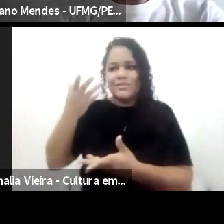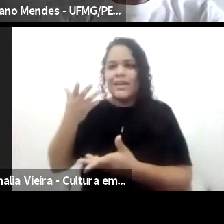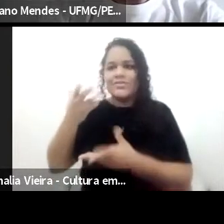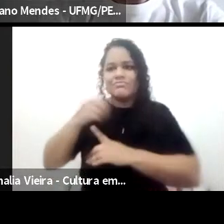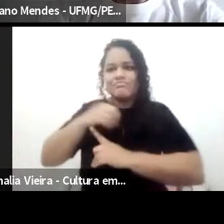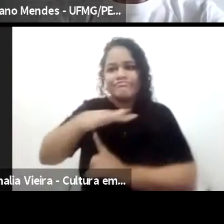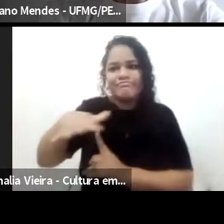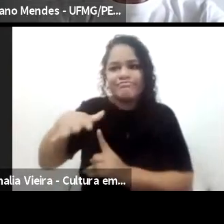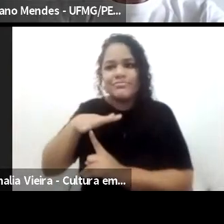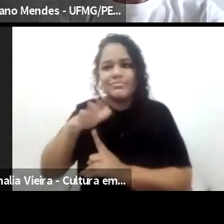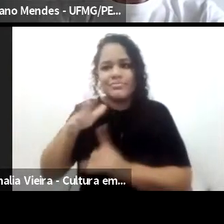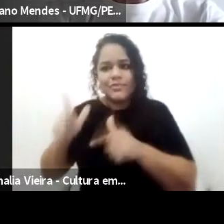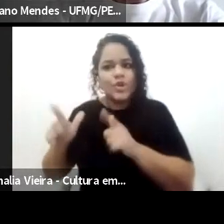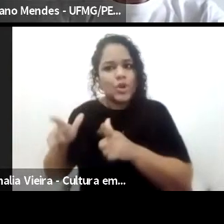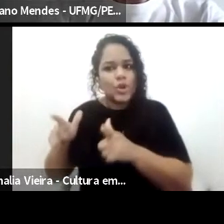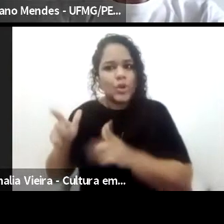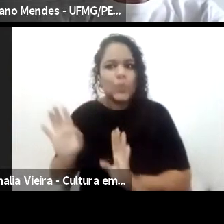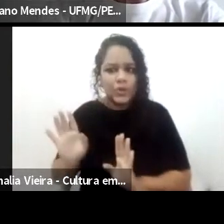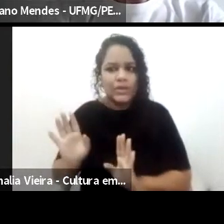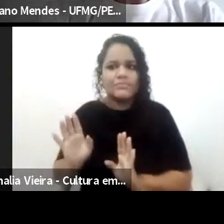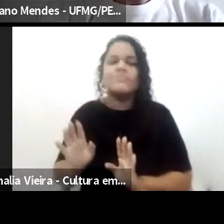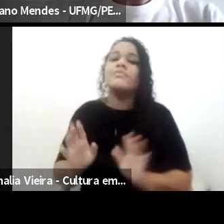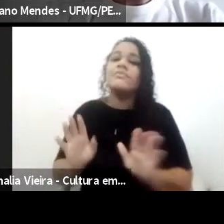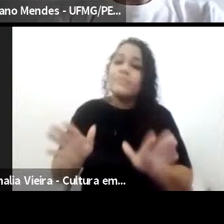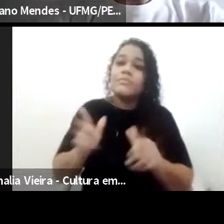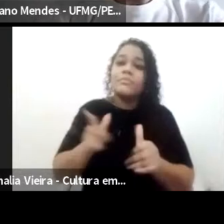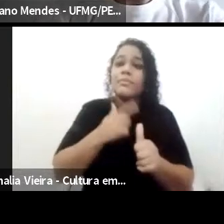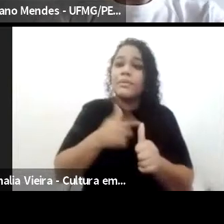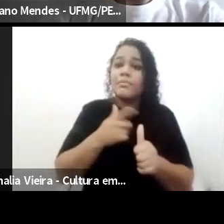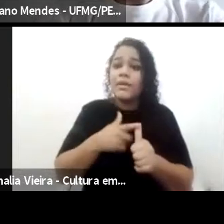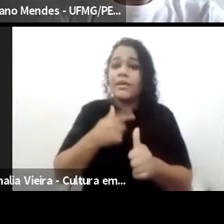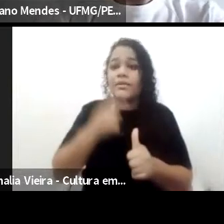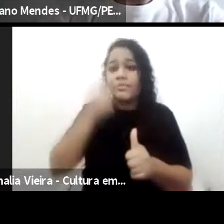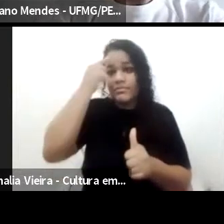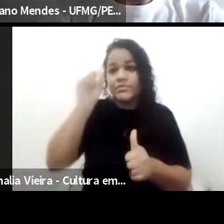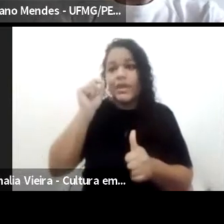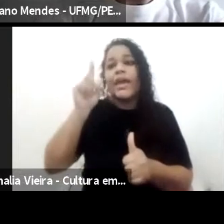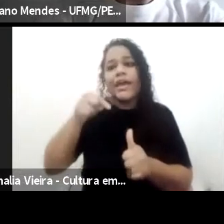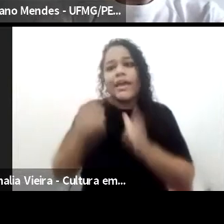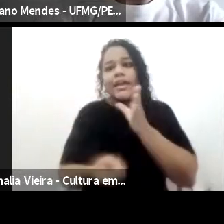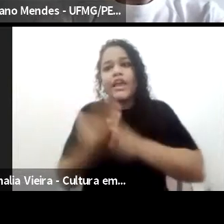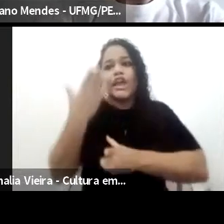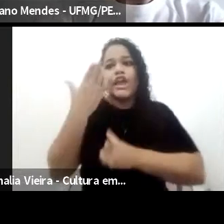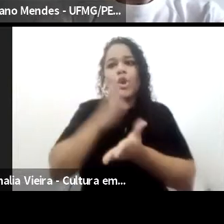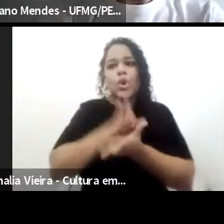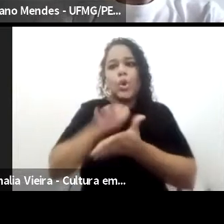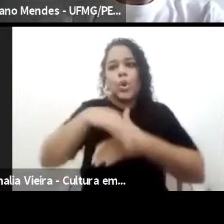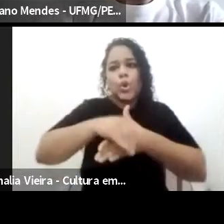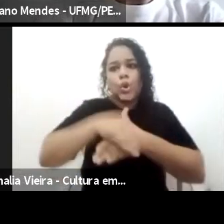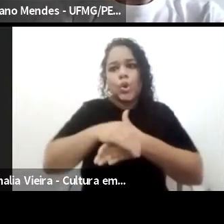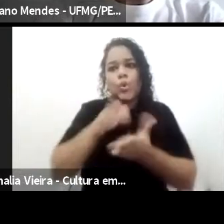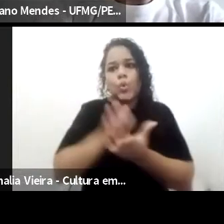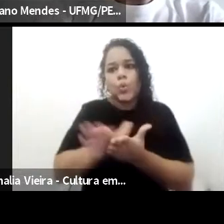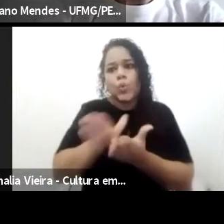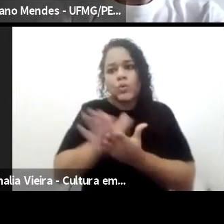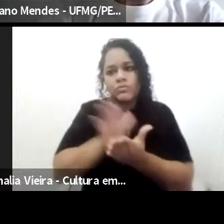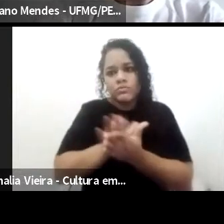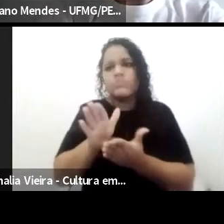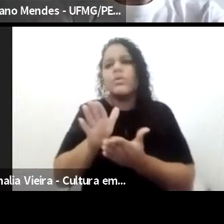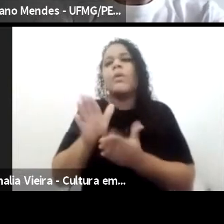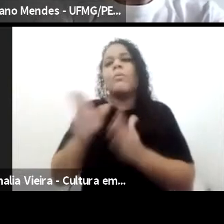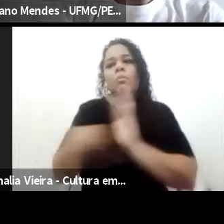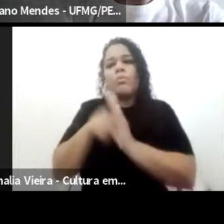Então, acho que o primeiro ponto seria pensar a criação da impressa rédea, uma vez que até então não circulavam jornais,